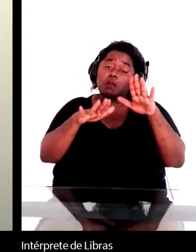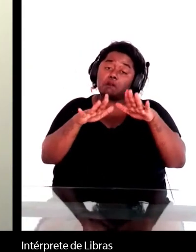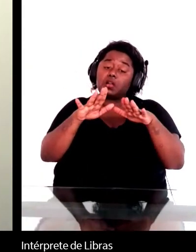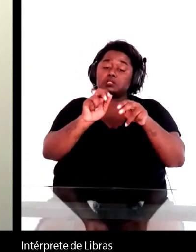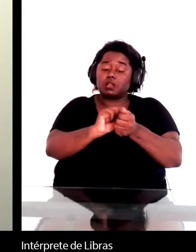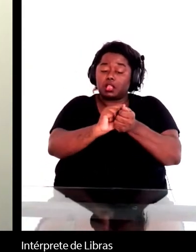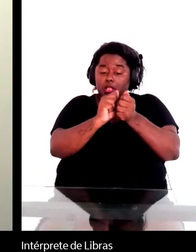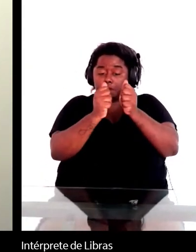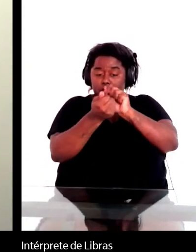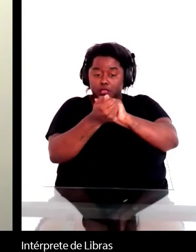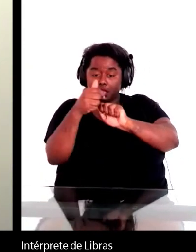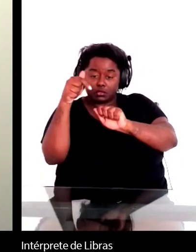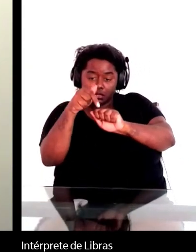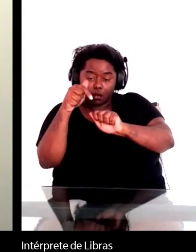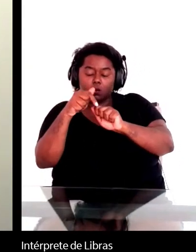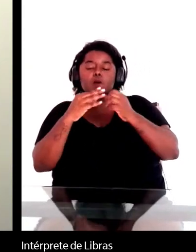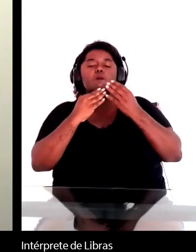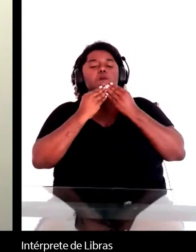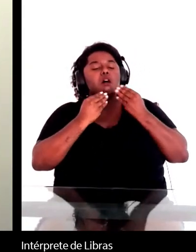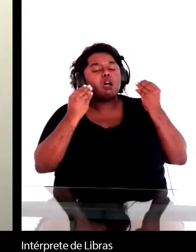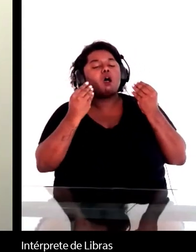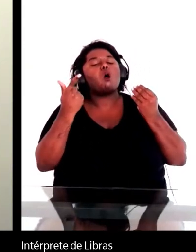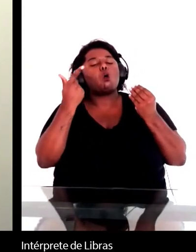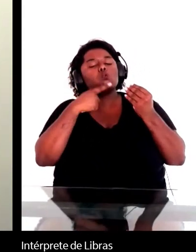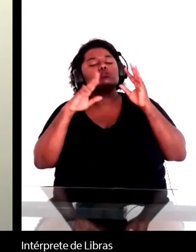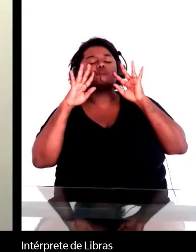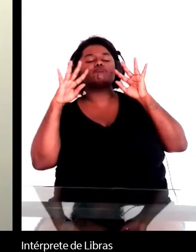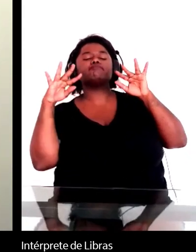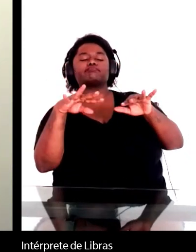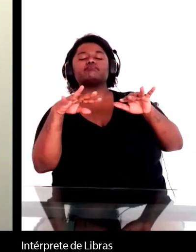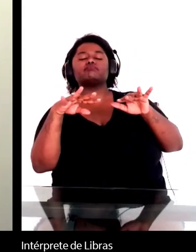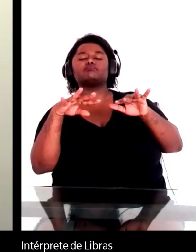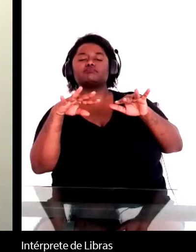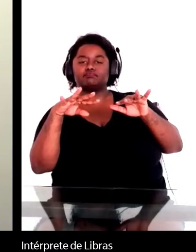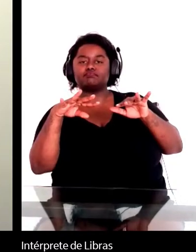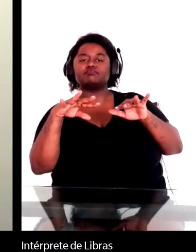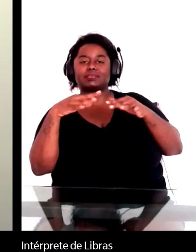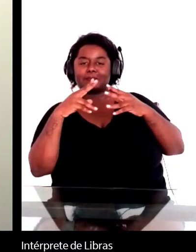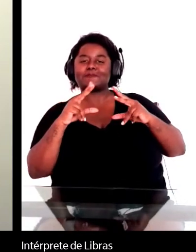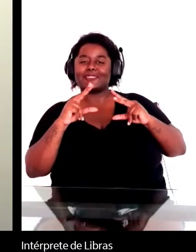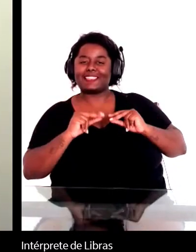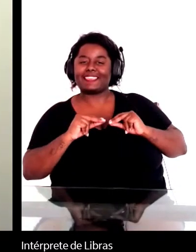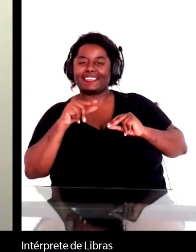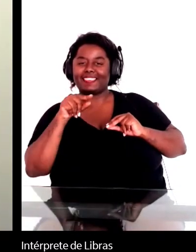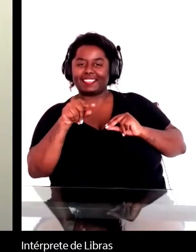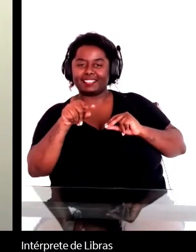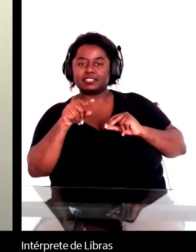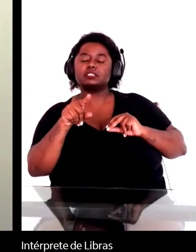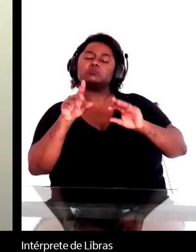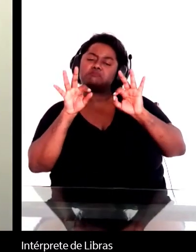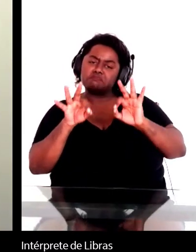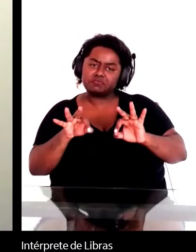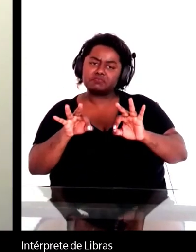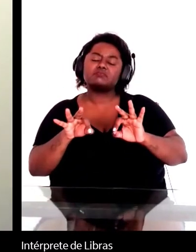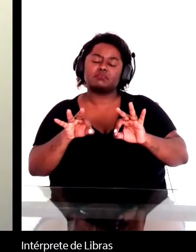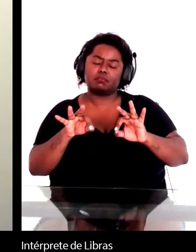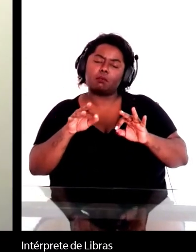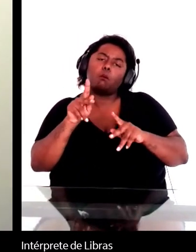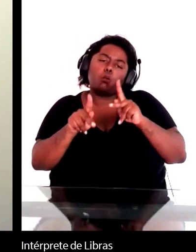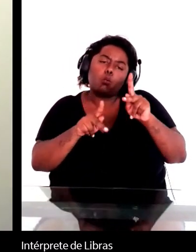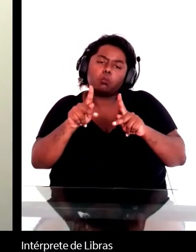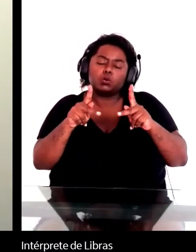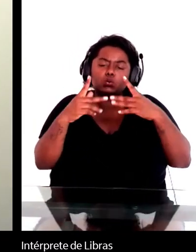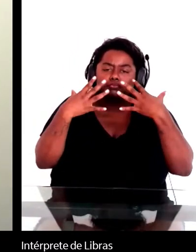receber a atenção que merece e com certeza atrairia um grande público, infelizmente o